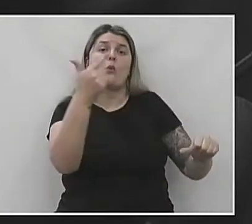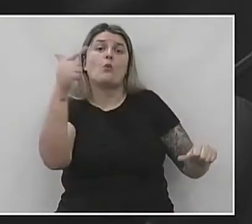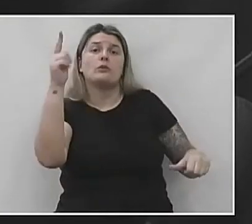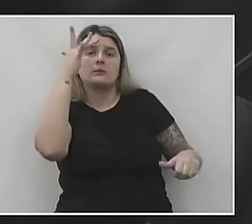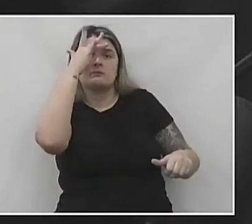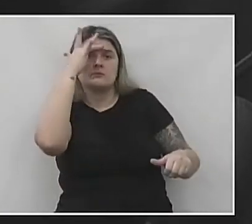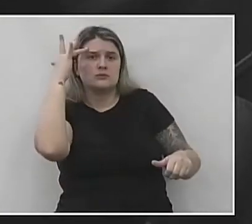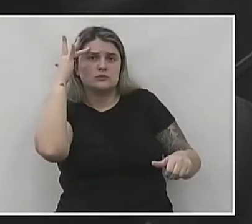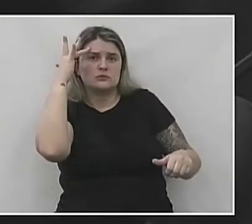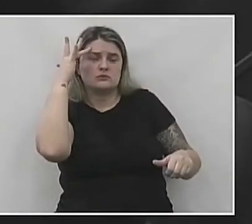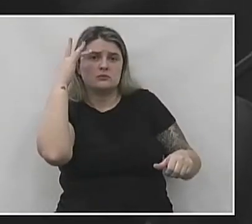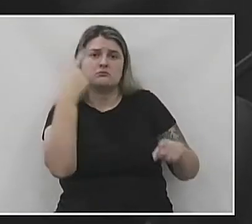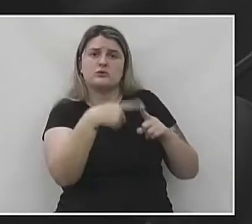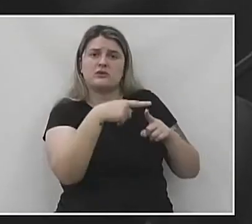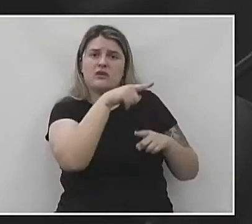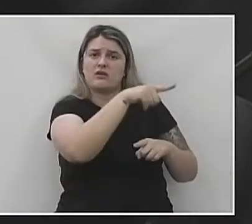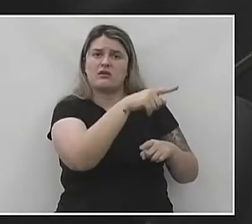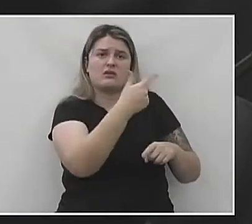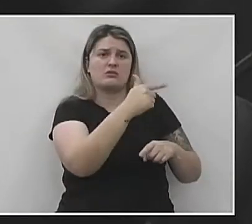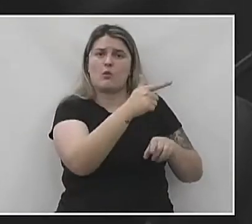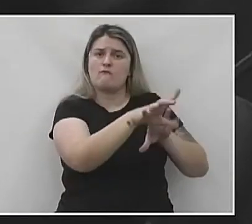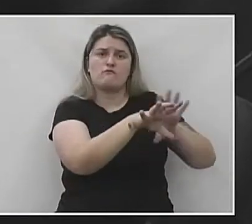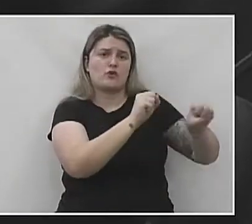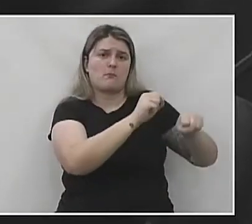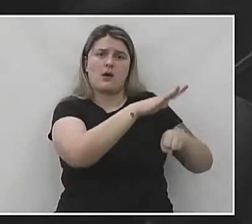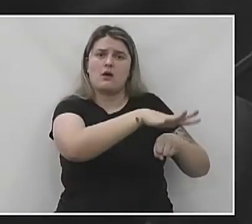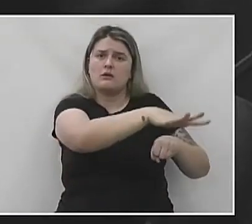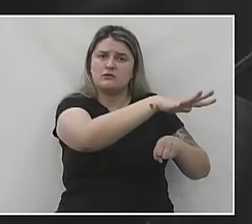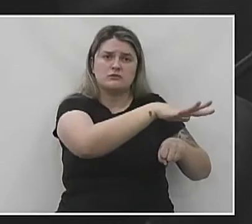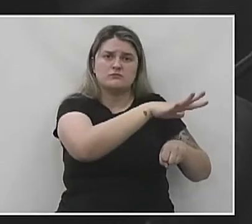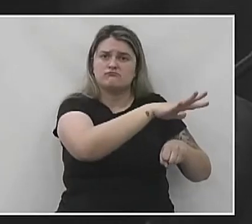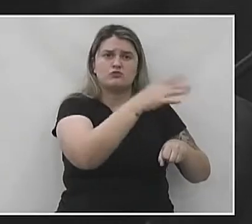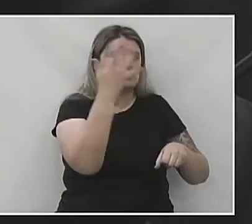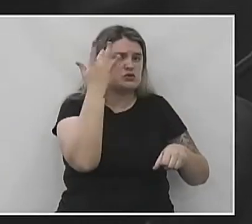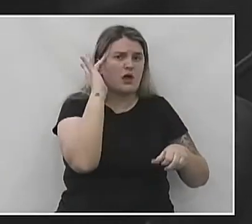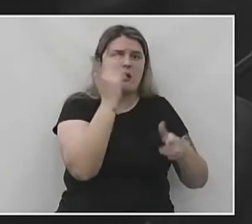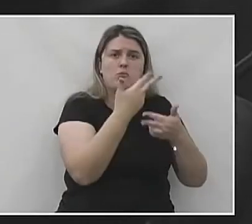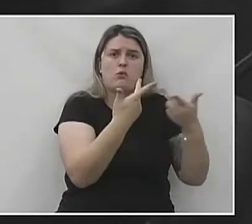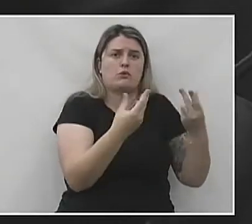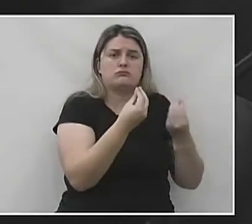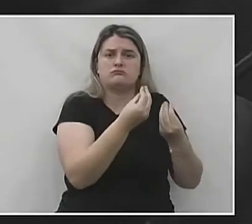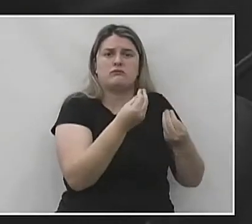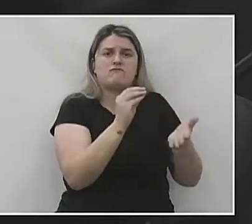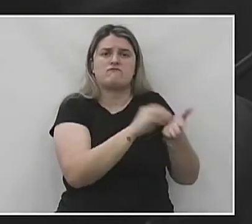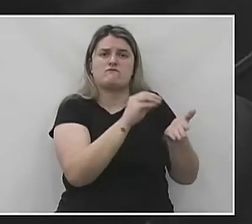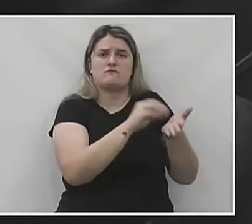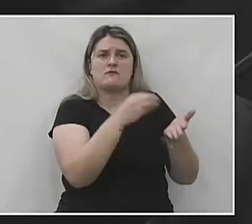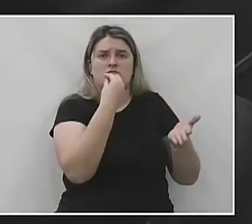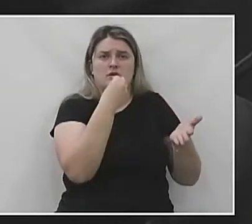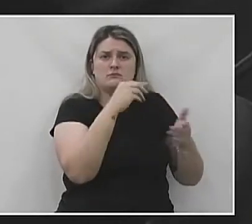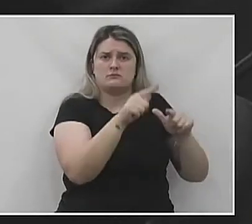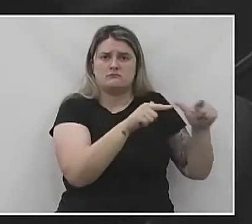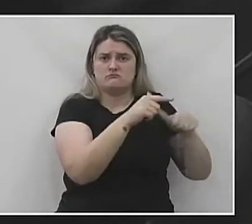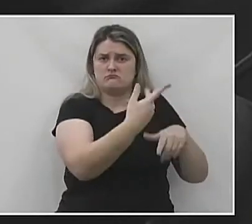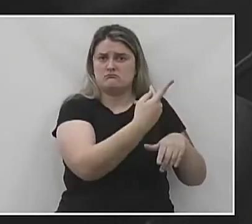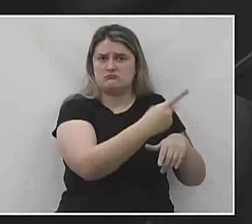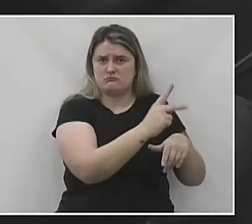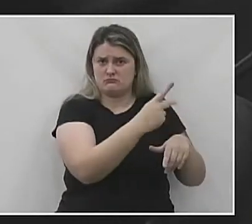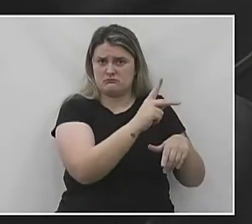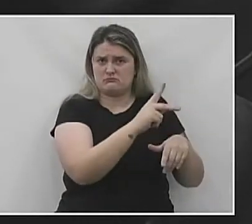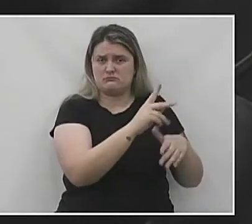pessoa que seja da área, porque ele não tem informação na área e está deixando a desejar muito ali em relação ao